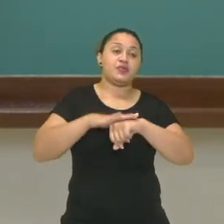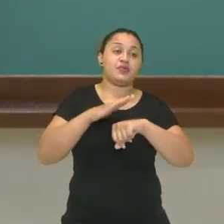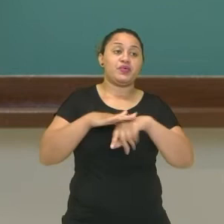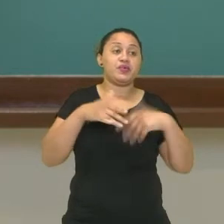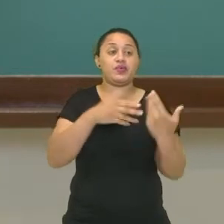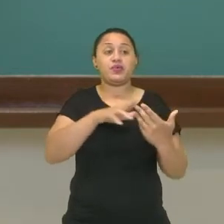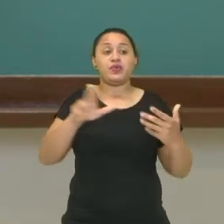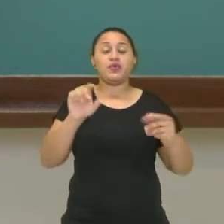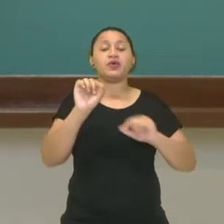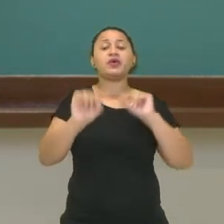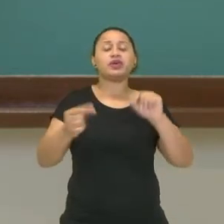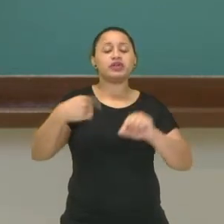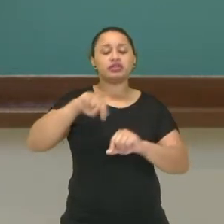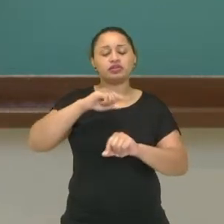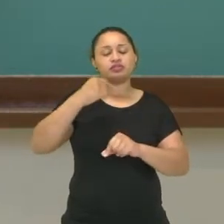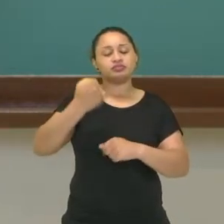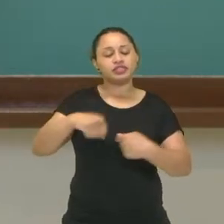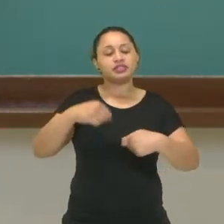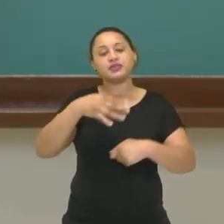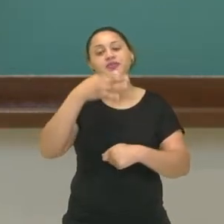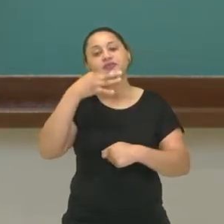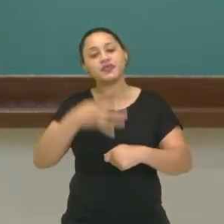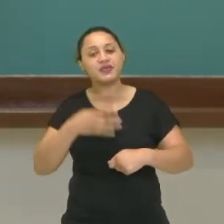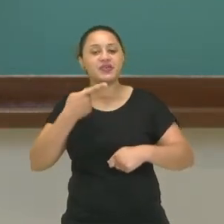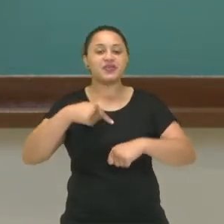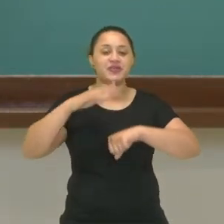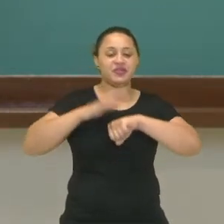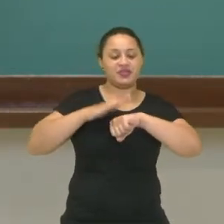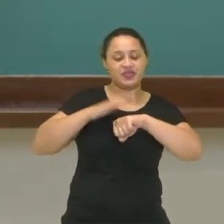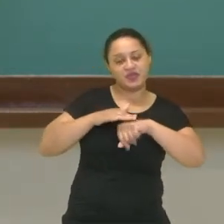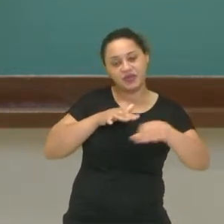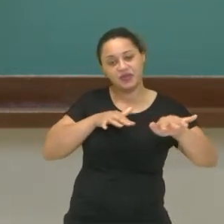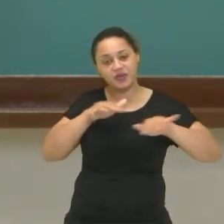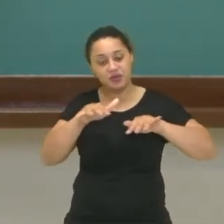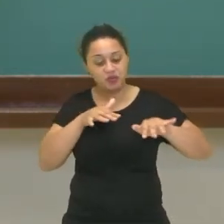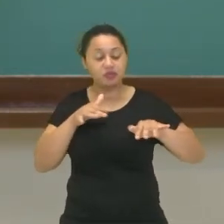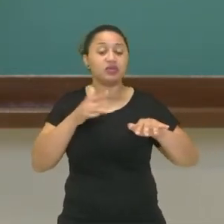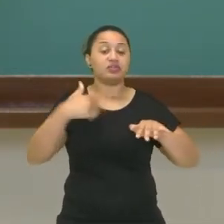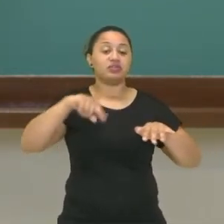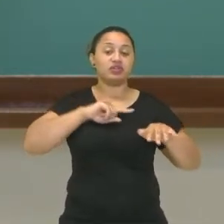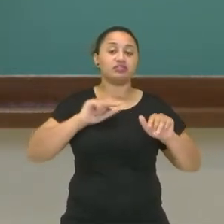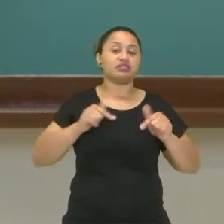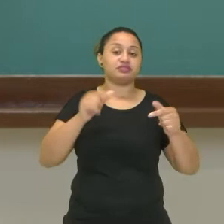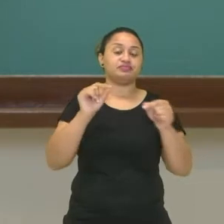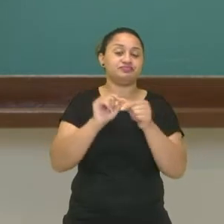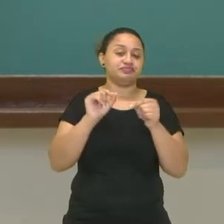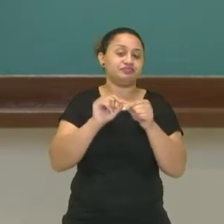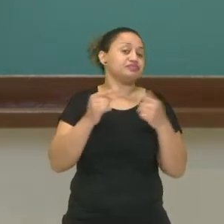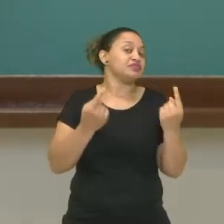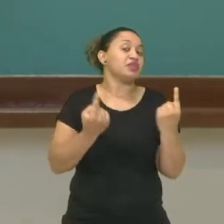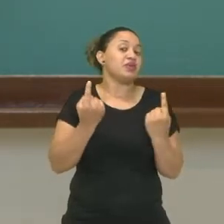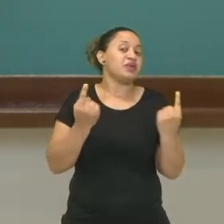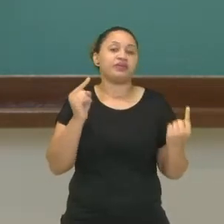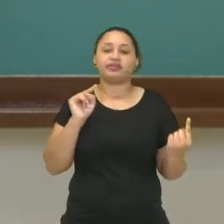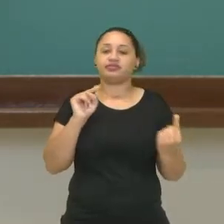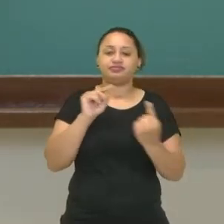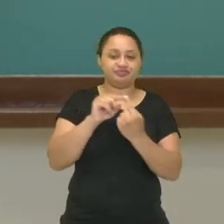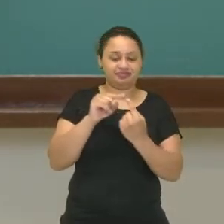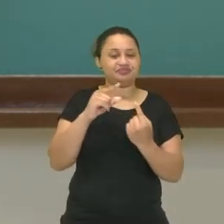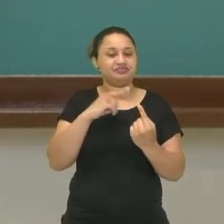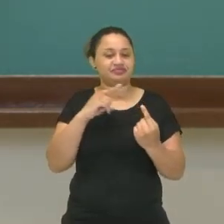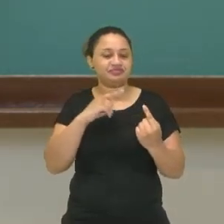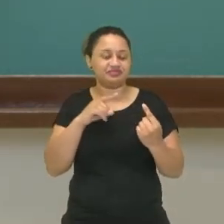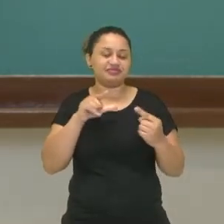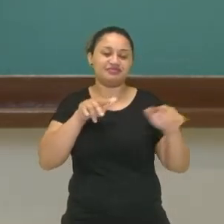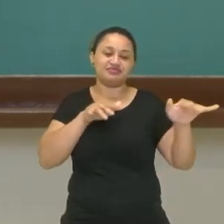nós temos que ter consciência do movimento que nós estamos fazendo. Qual finalidade esse